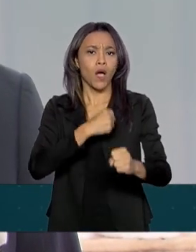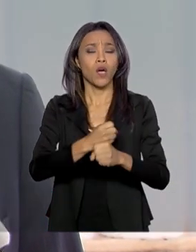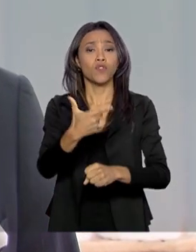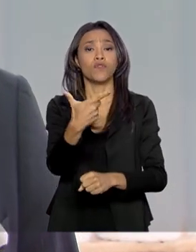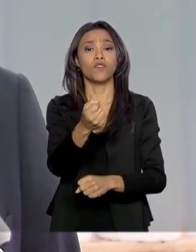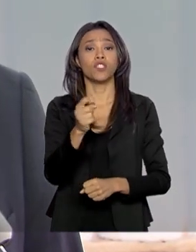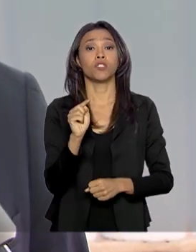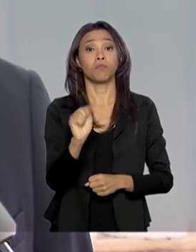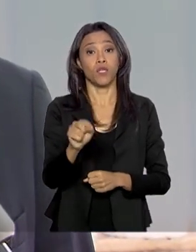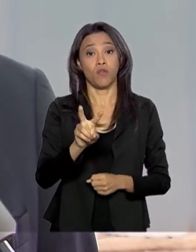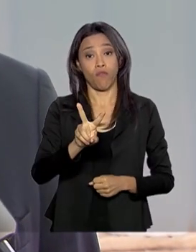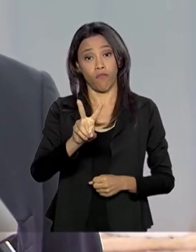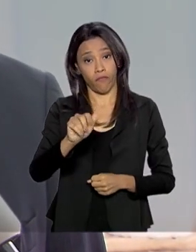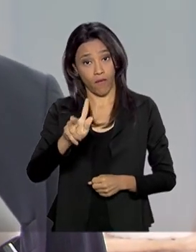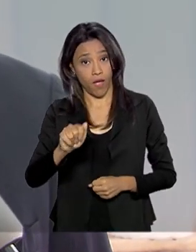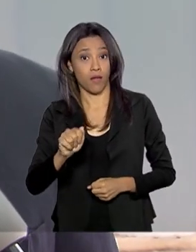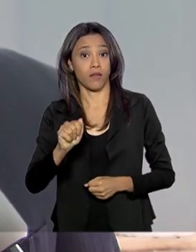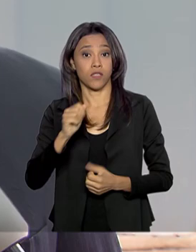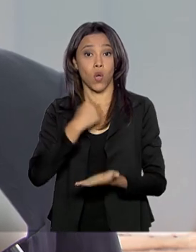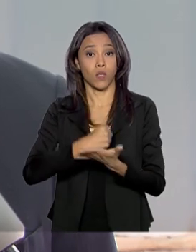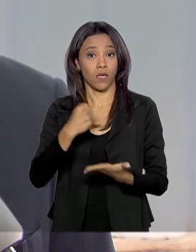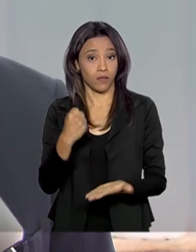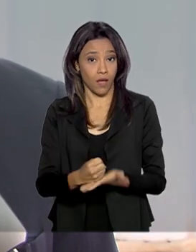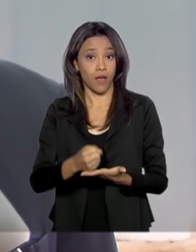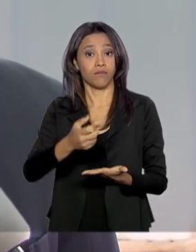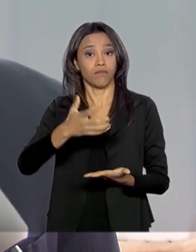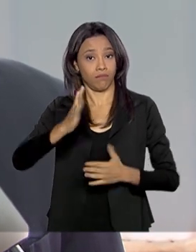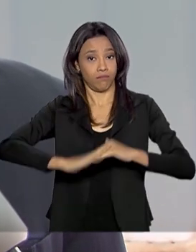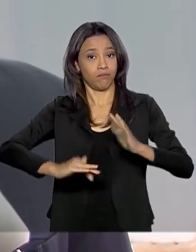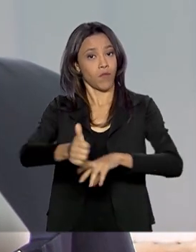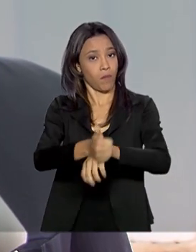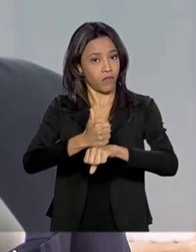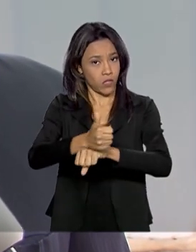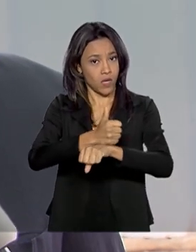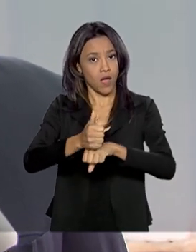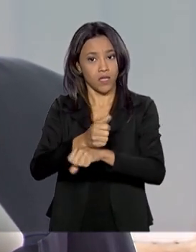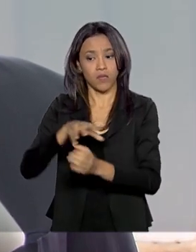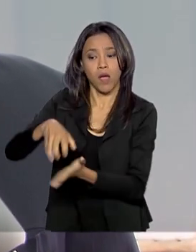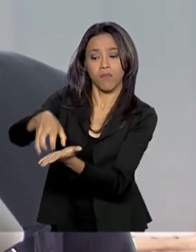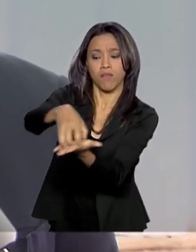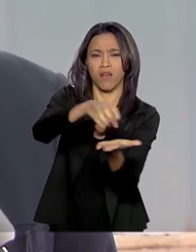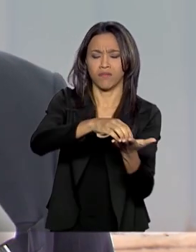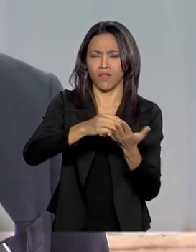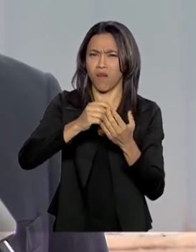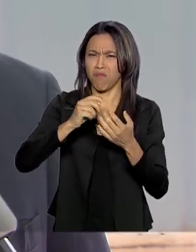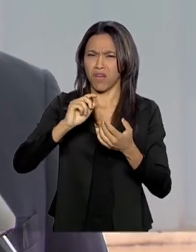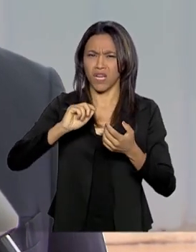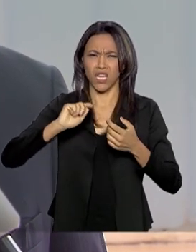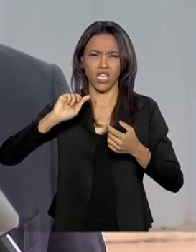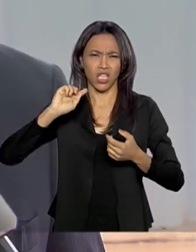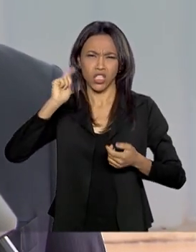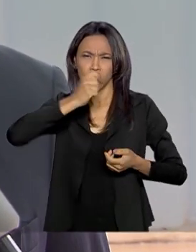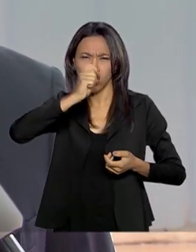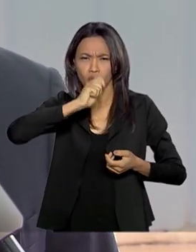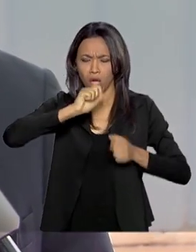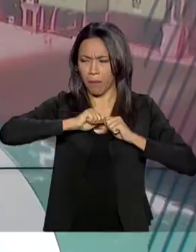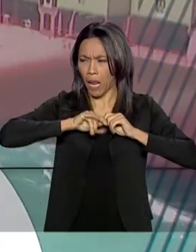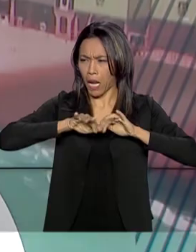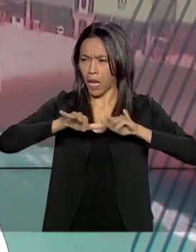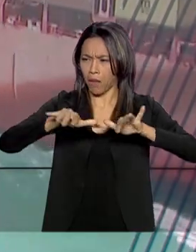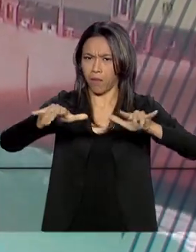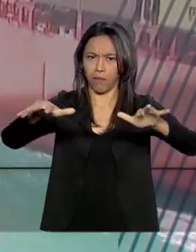contratadas nas comunidades terapêuticas para dar vazão a essa demanda enorme. Nós estamos em plena epidemia. A droga tomou conta.